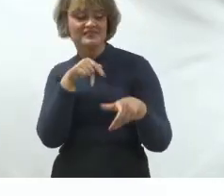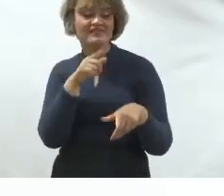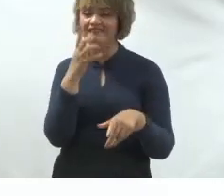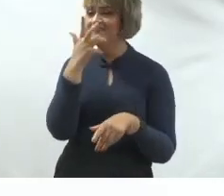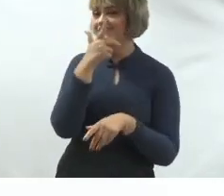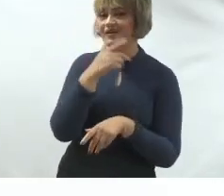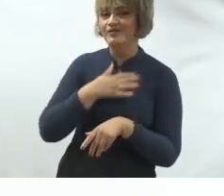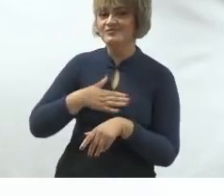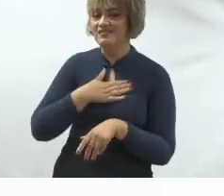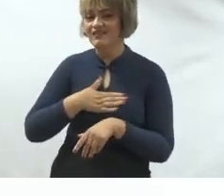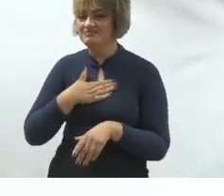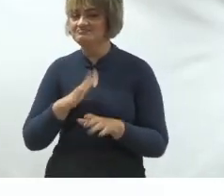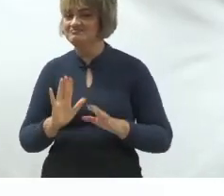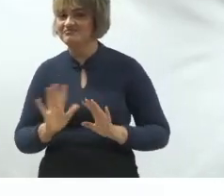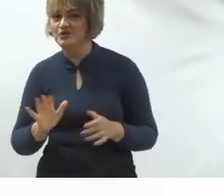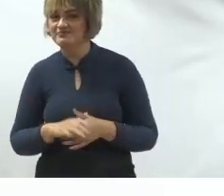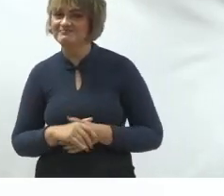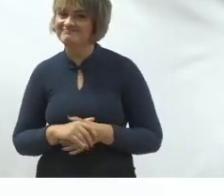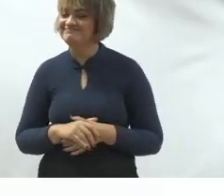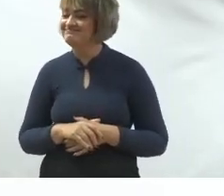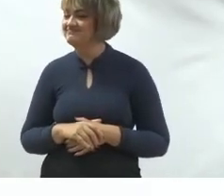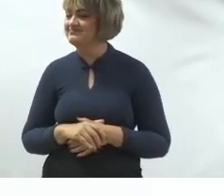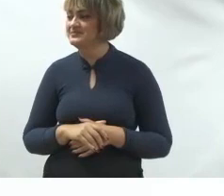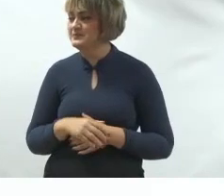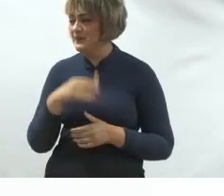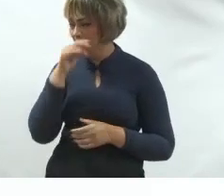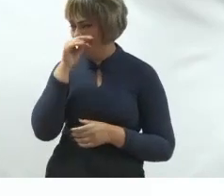na capa dura do Lucas, daí eu falei, qualidade.